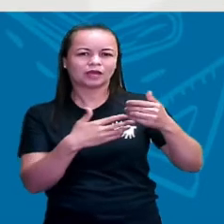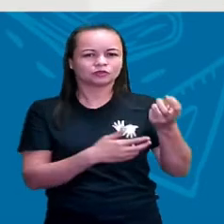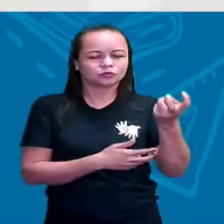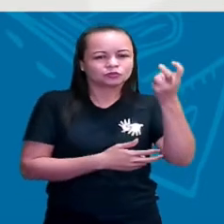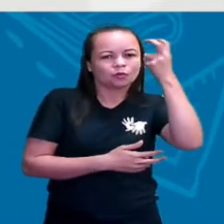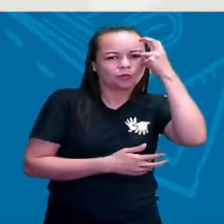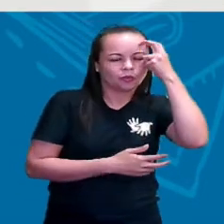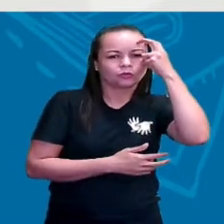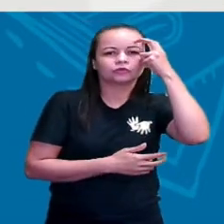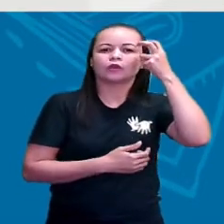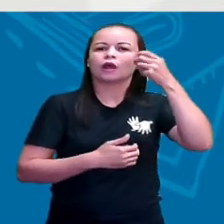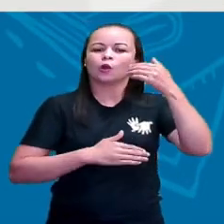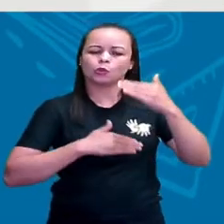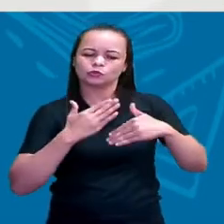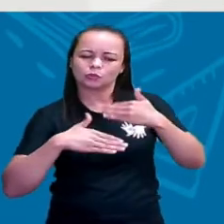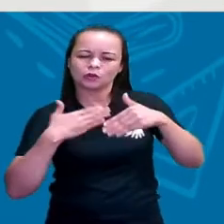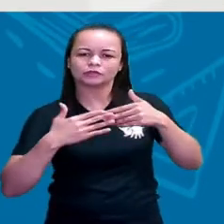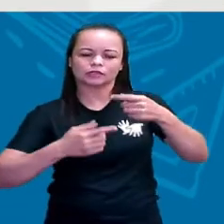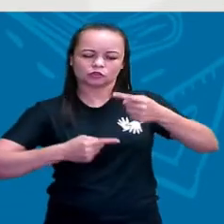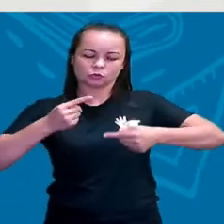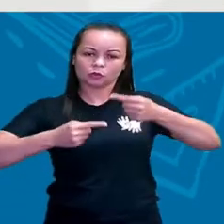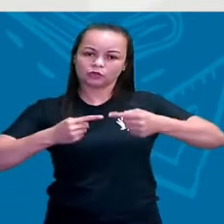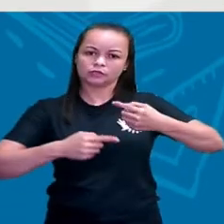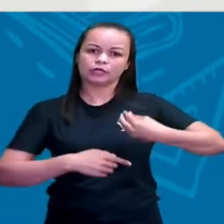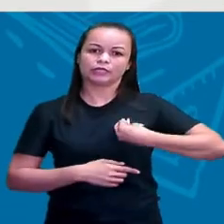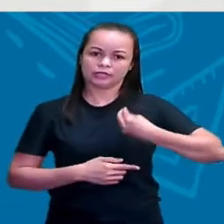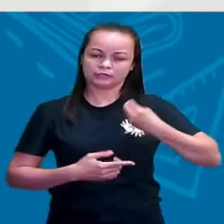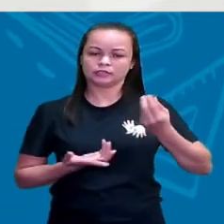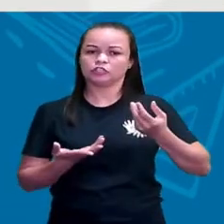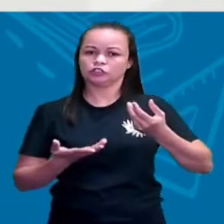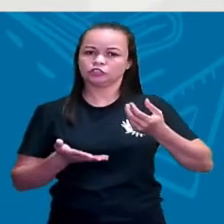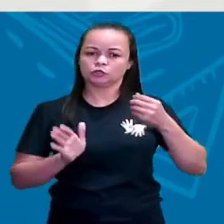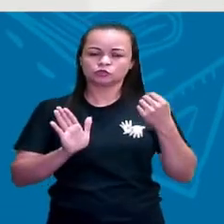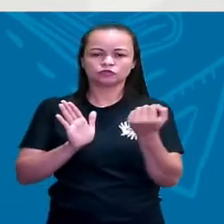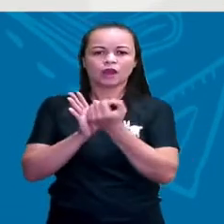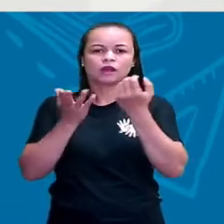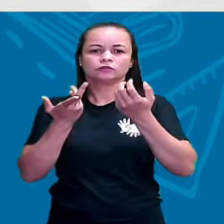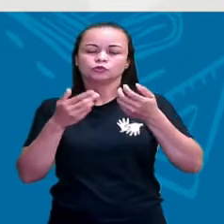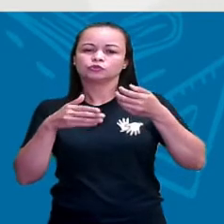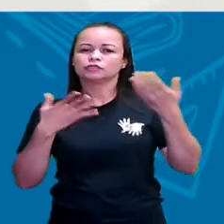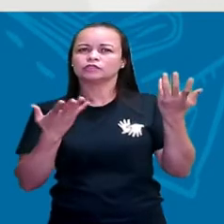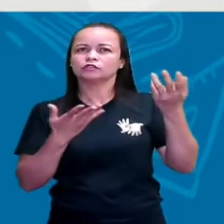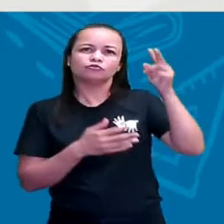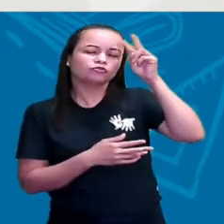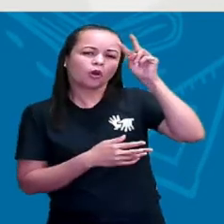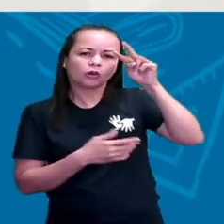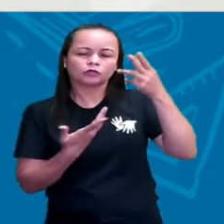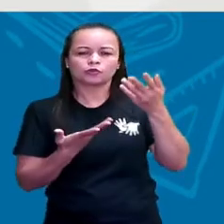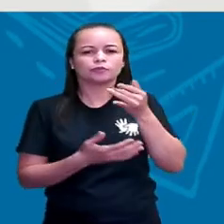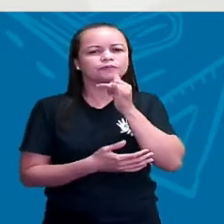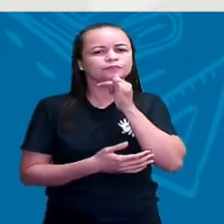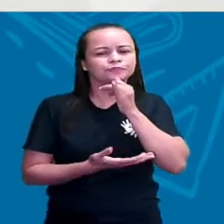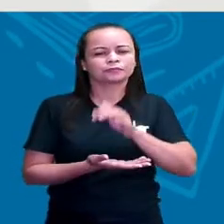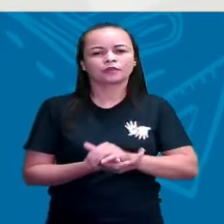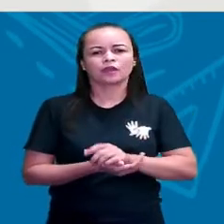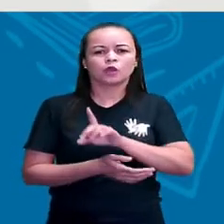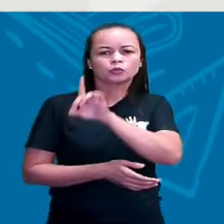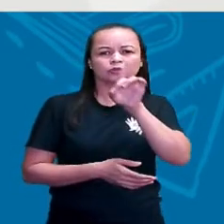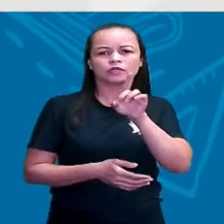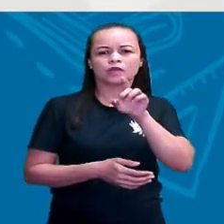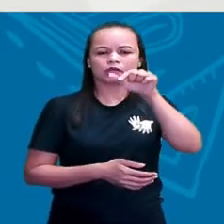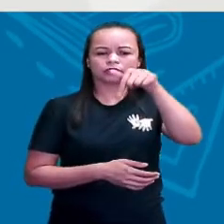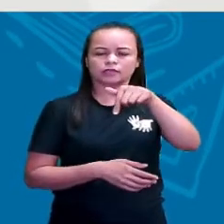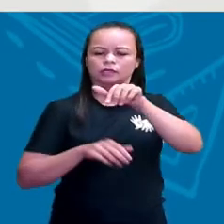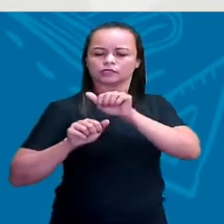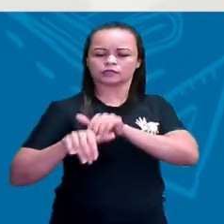os processos políticos que existem nos fatos históricos. Por exemplo, diz que no dia 7 de setembro aconteceu